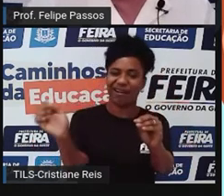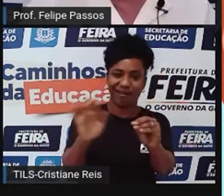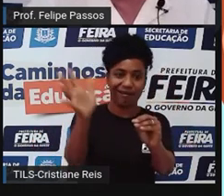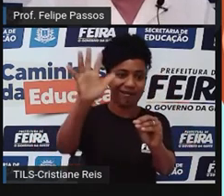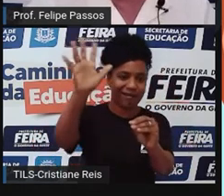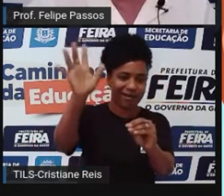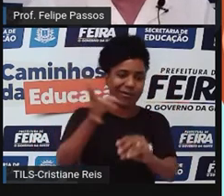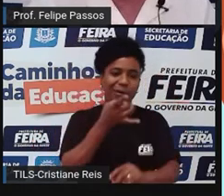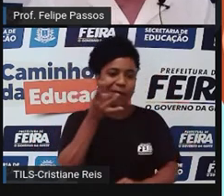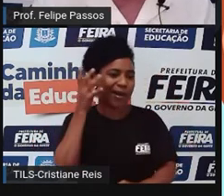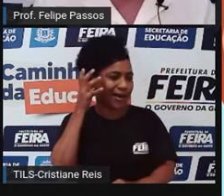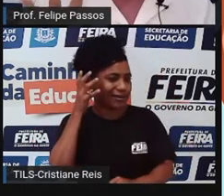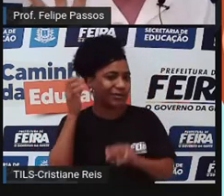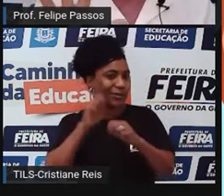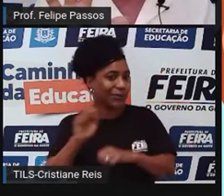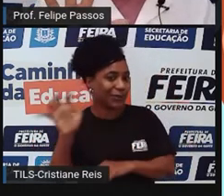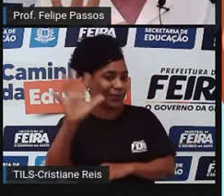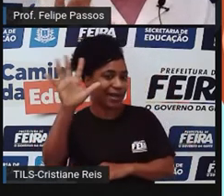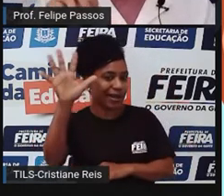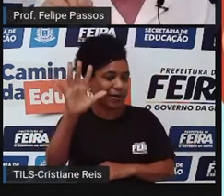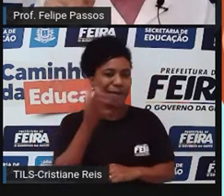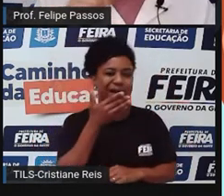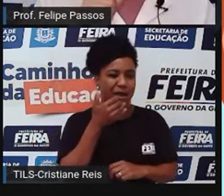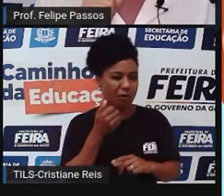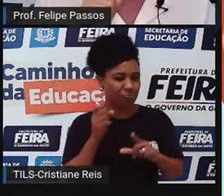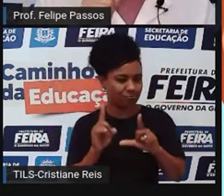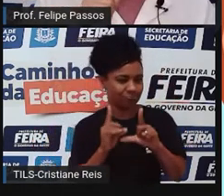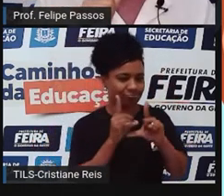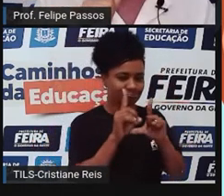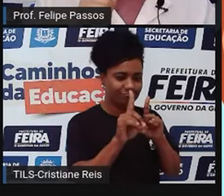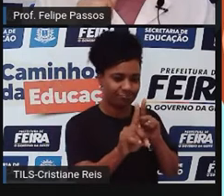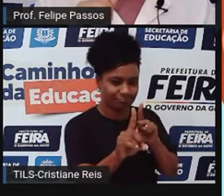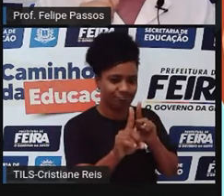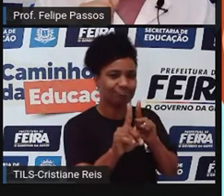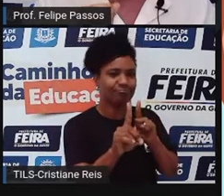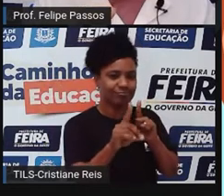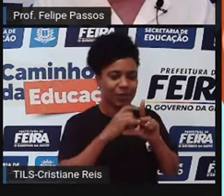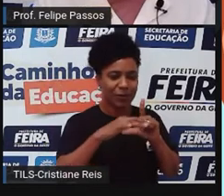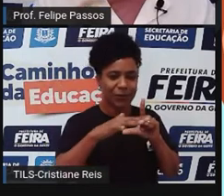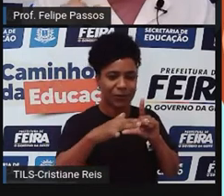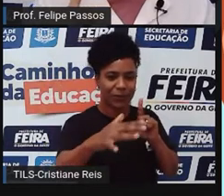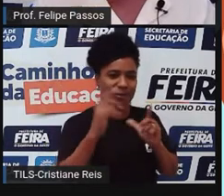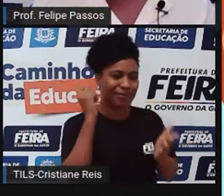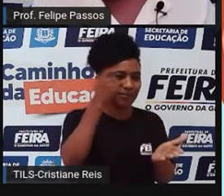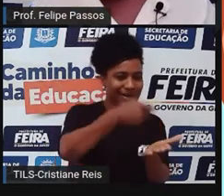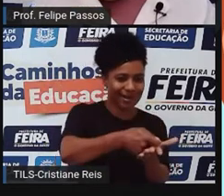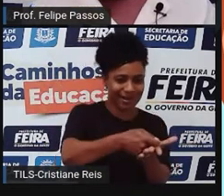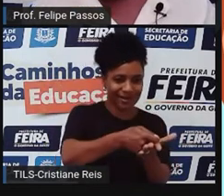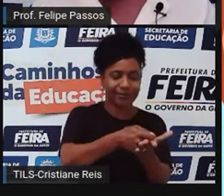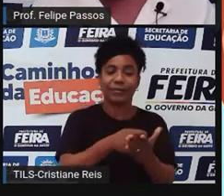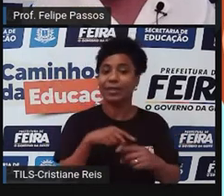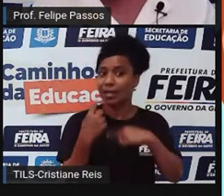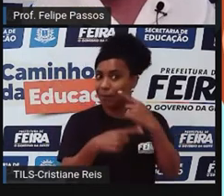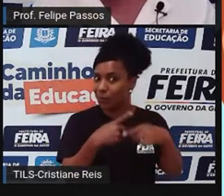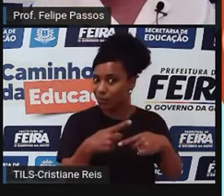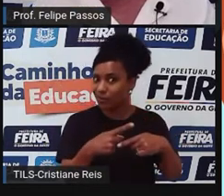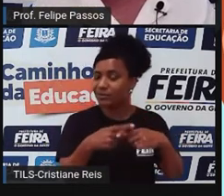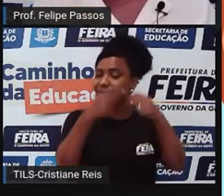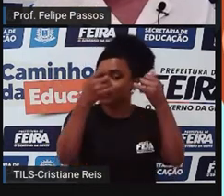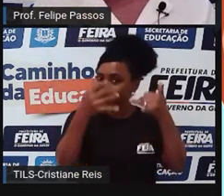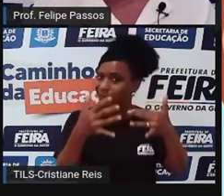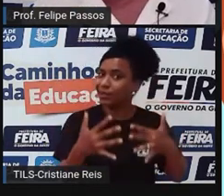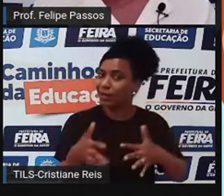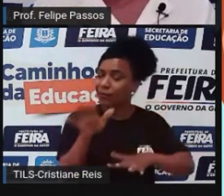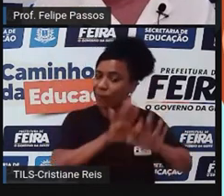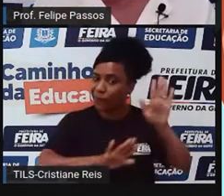em crescimento. Sobre esse crescimento, no final do slide, a vai ter uma conversinha sobre isso, que a gente precisa ficar ligado que nem tudo